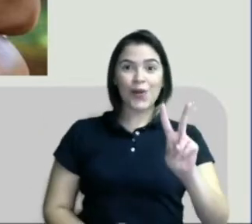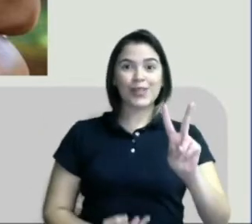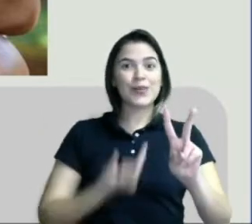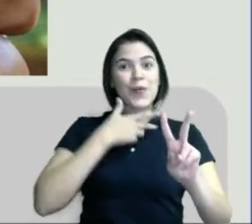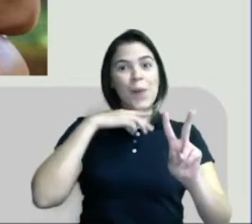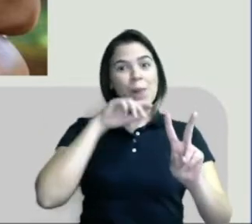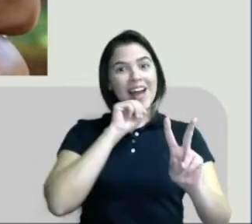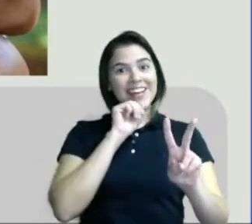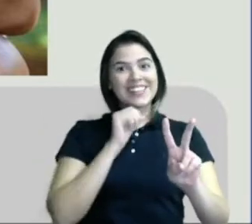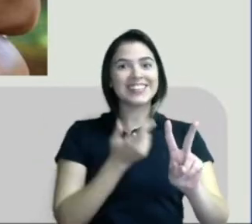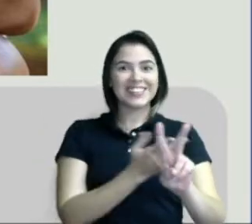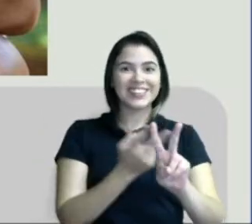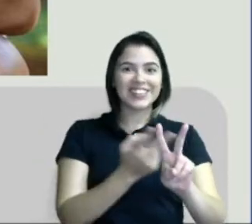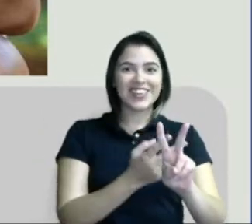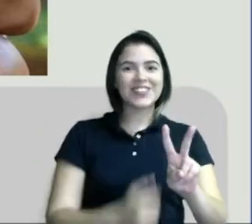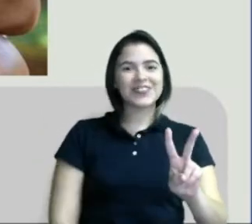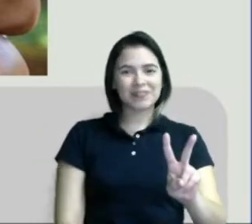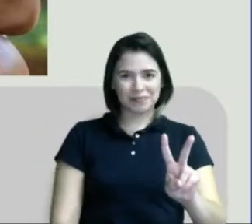pais, ó.